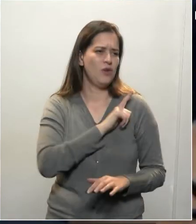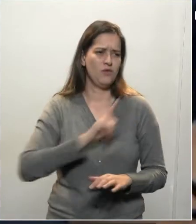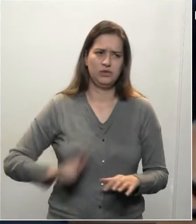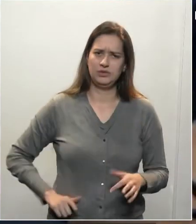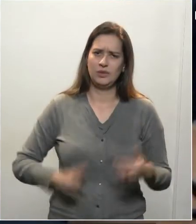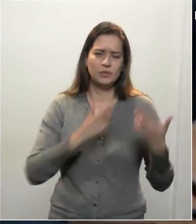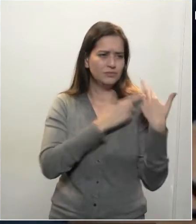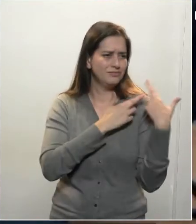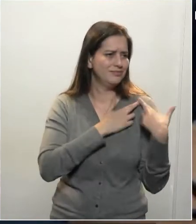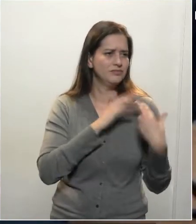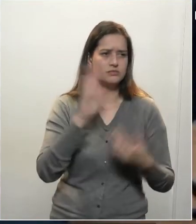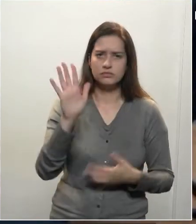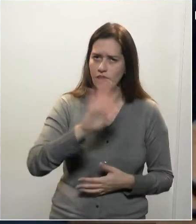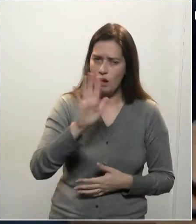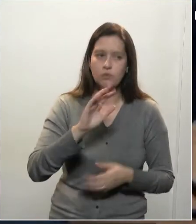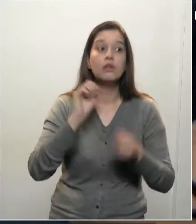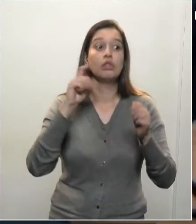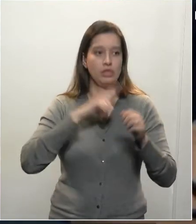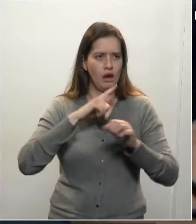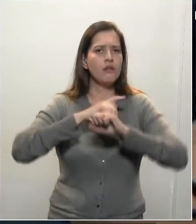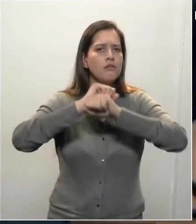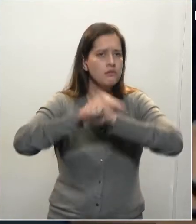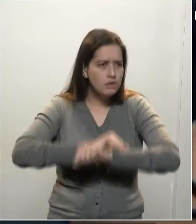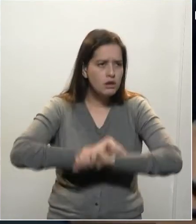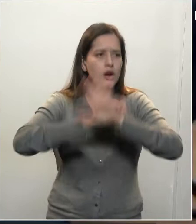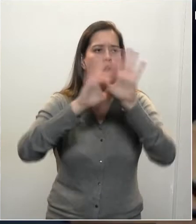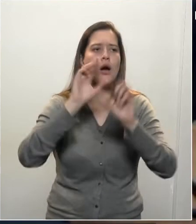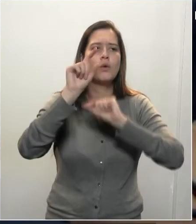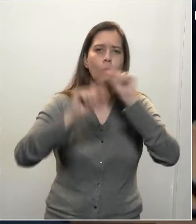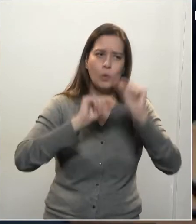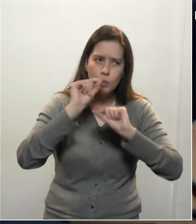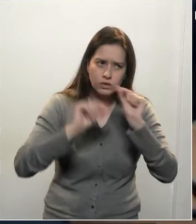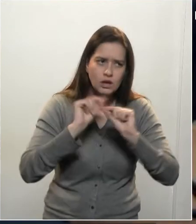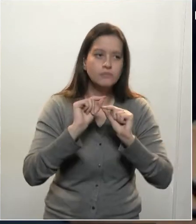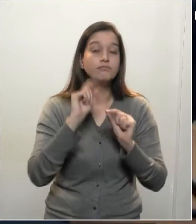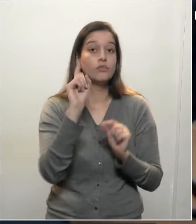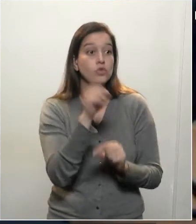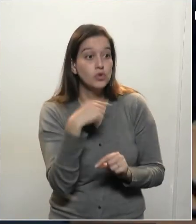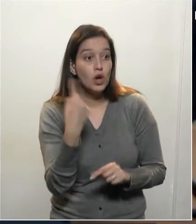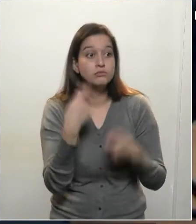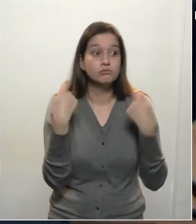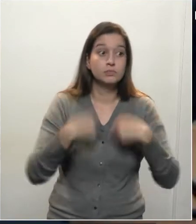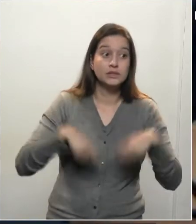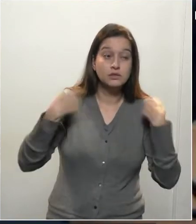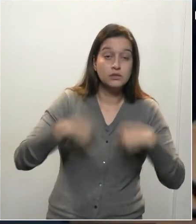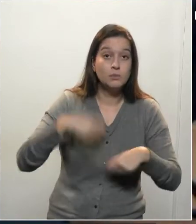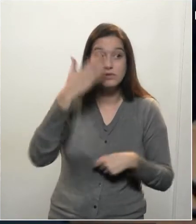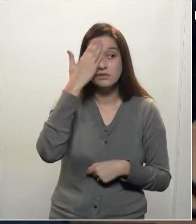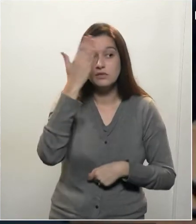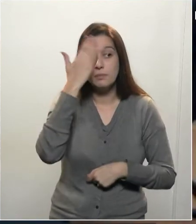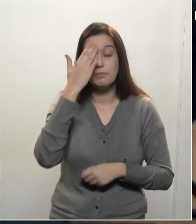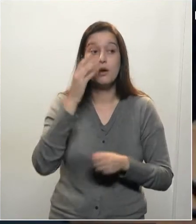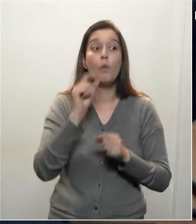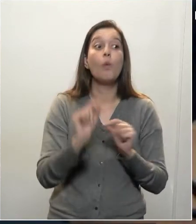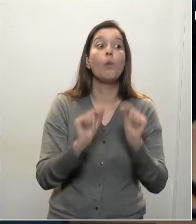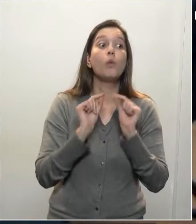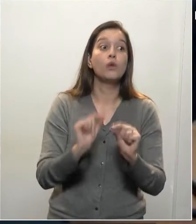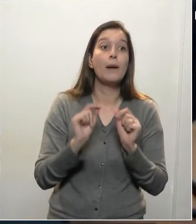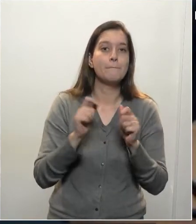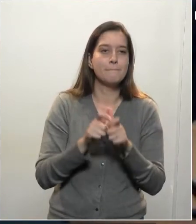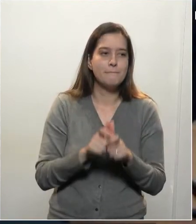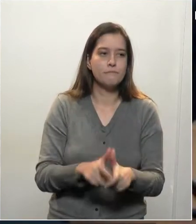um fato conjuntural, mas é preciso dizer que boa parte dos brasileiros estão vivendo uma situação difícil, infelizmente.